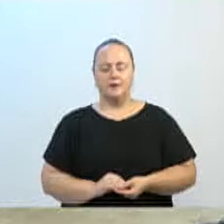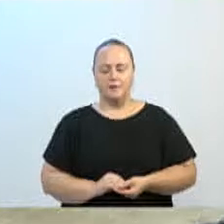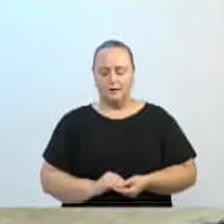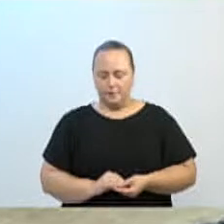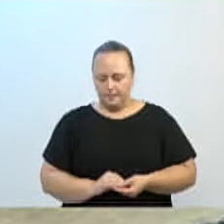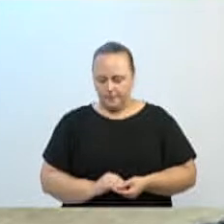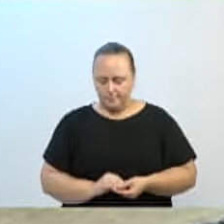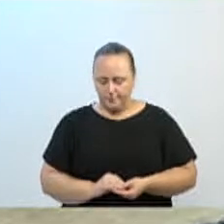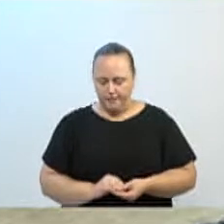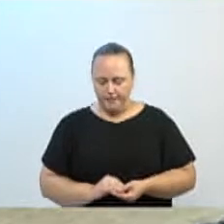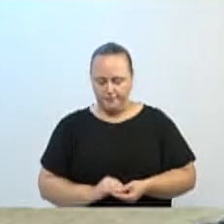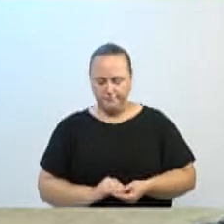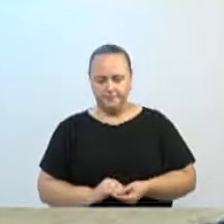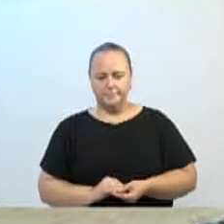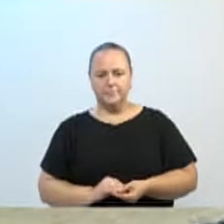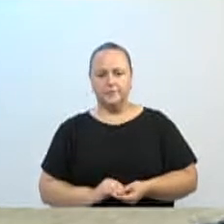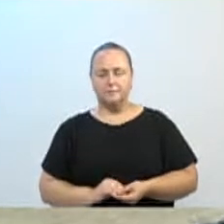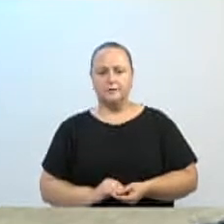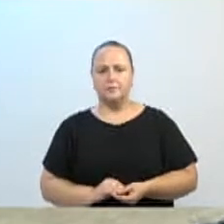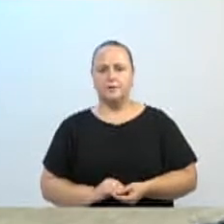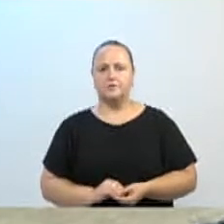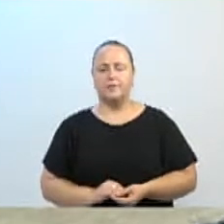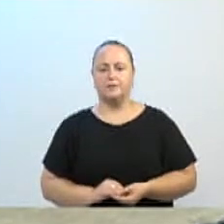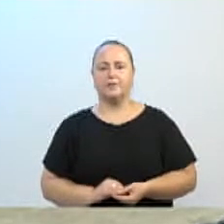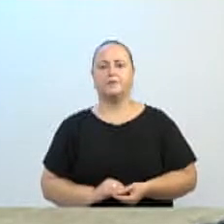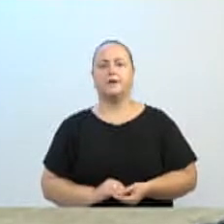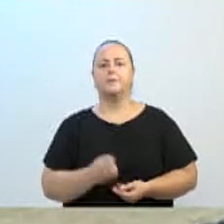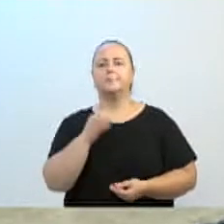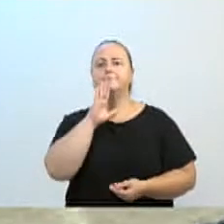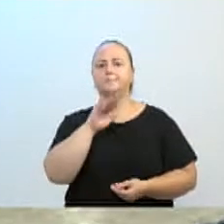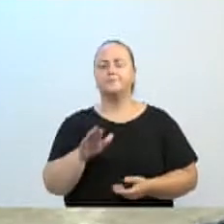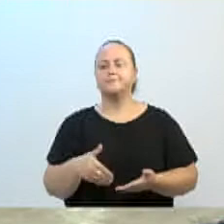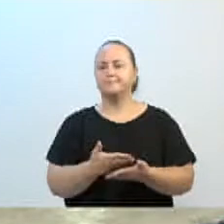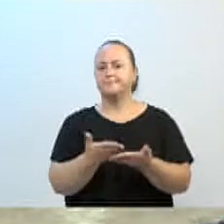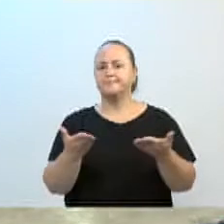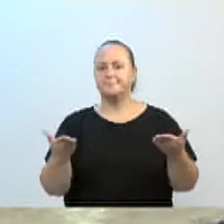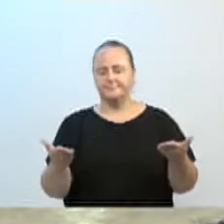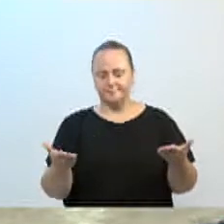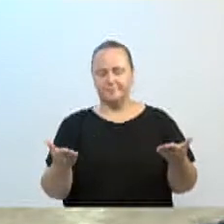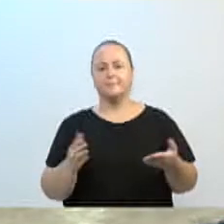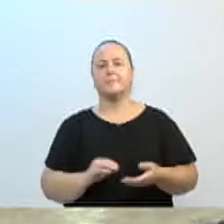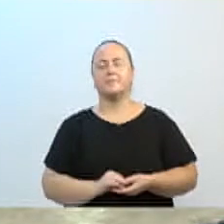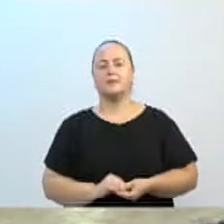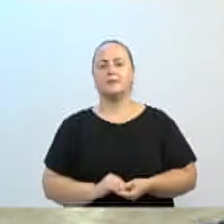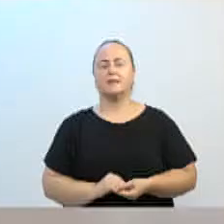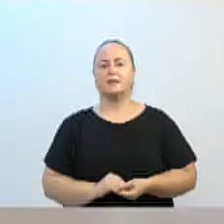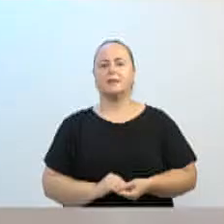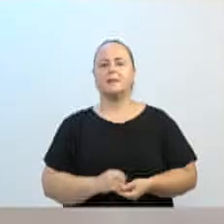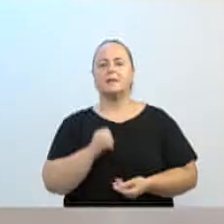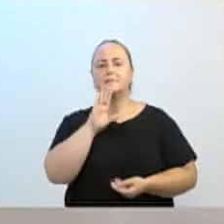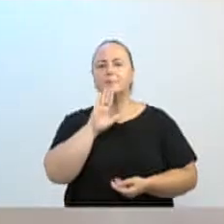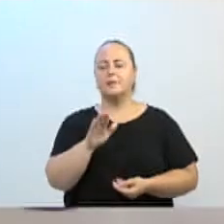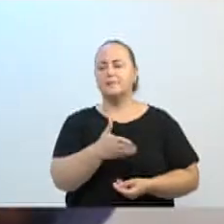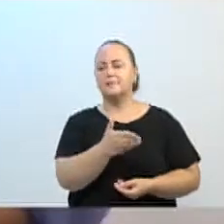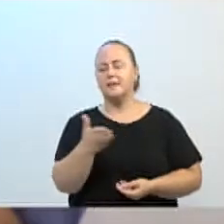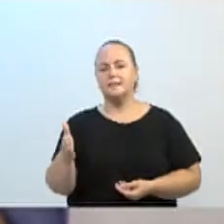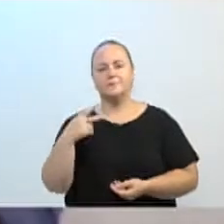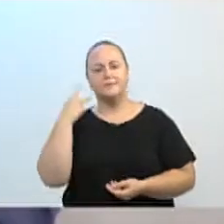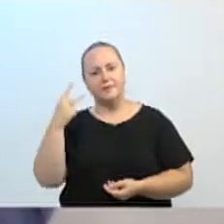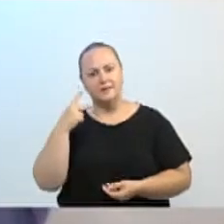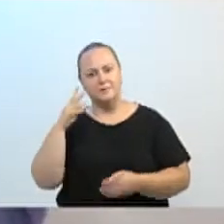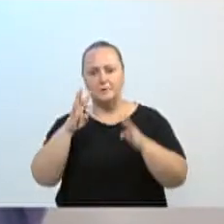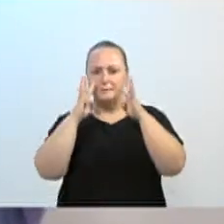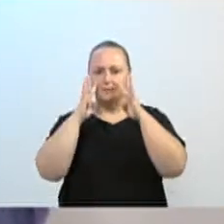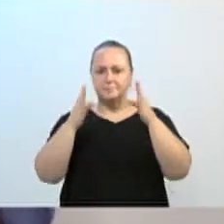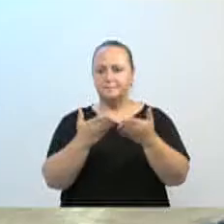Boa tarde, vereadorito, que por hora preside os trabalhos desta casa. Boa tarde, senhores vereadores. Boa tarde a todos que nos acompanham aqui